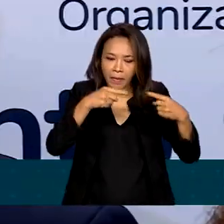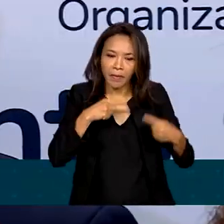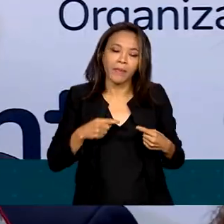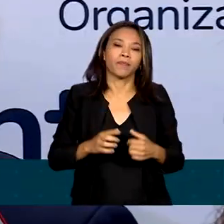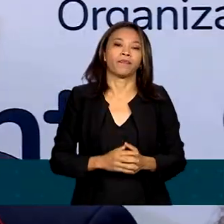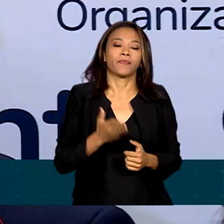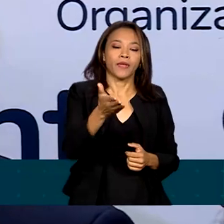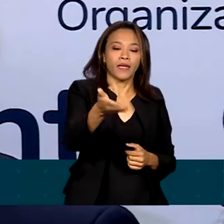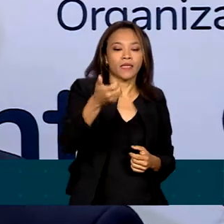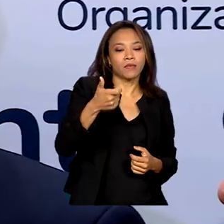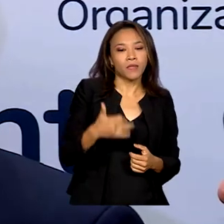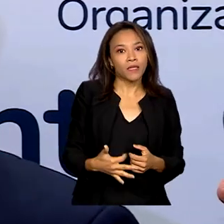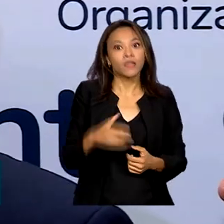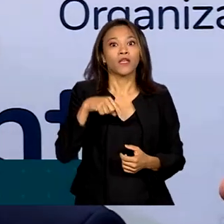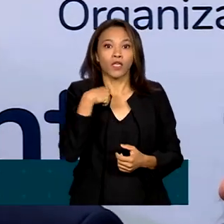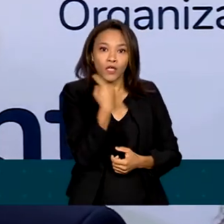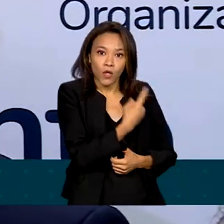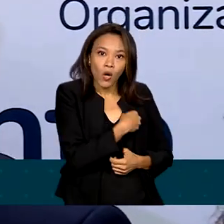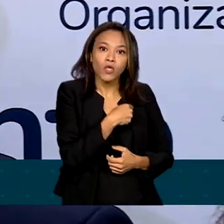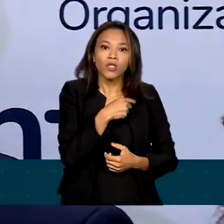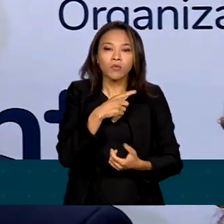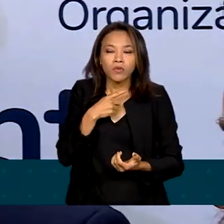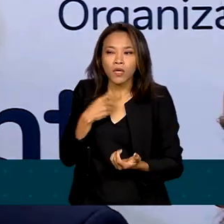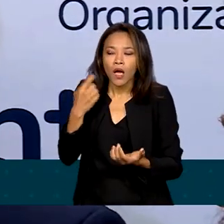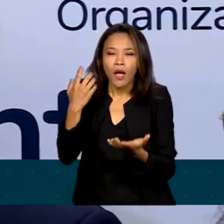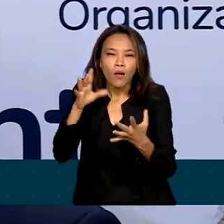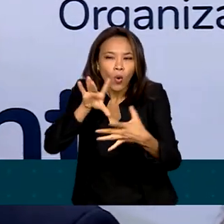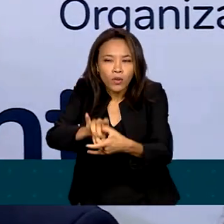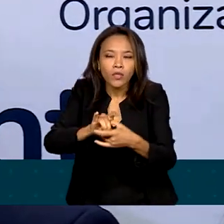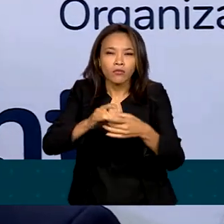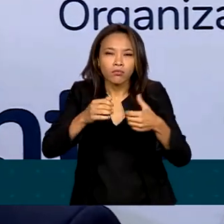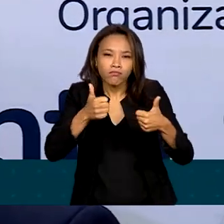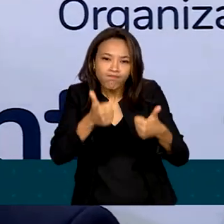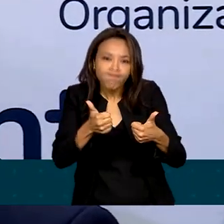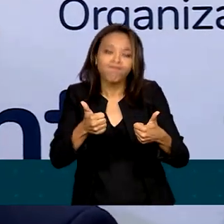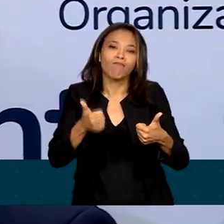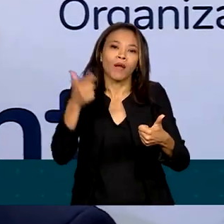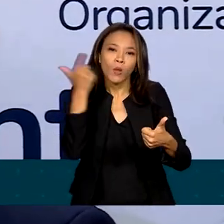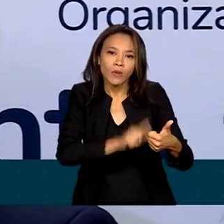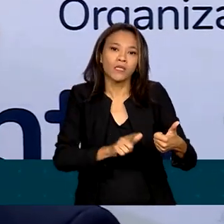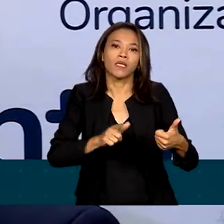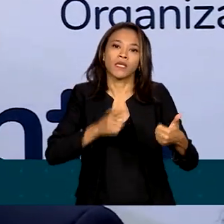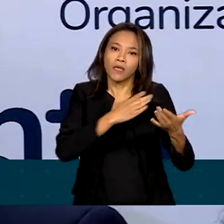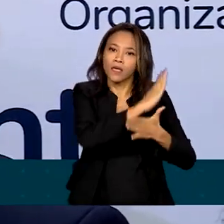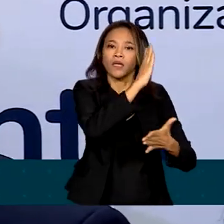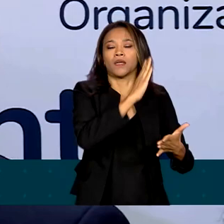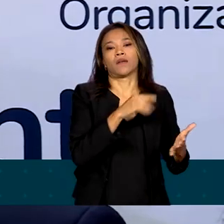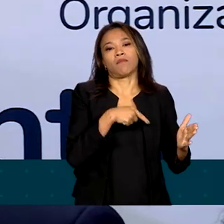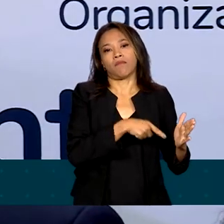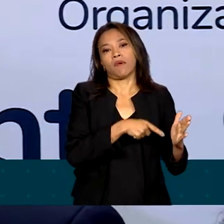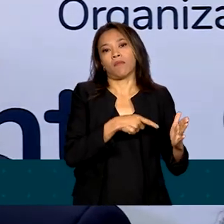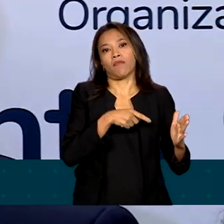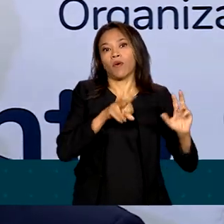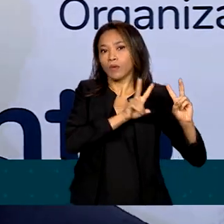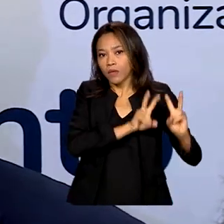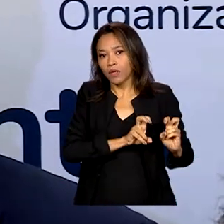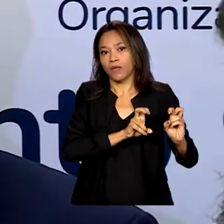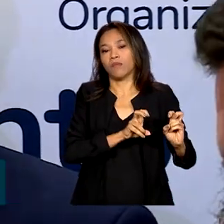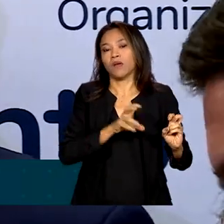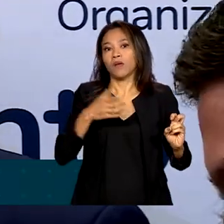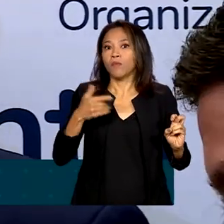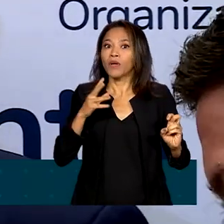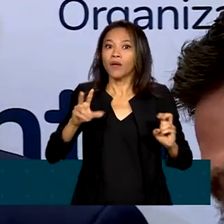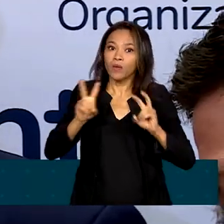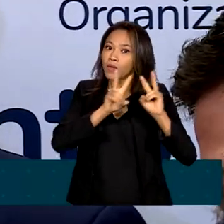Estamos criando um ambiente positivo para aprovarmos a reforma tributária no Congresso Nacional, exatamente por não ser um tema da